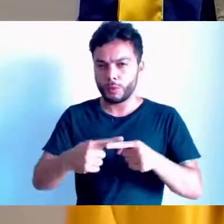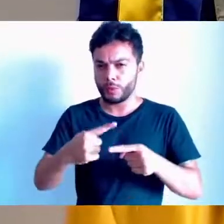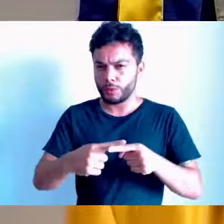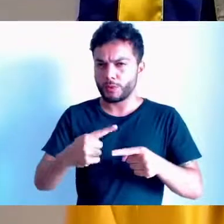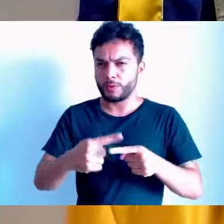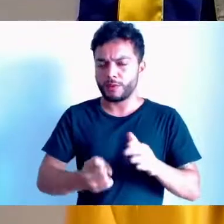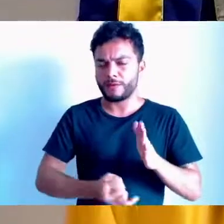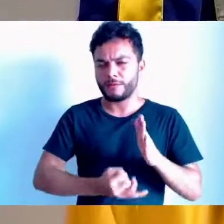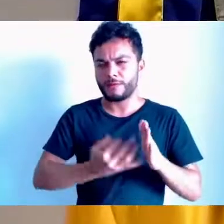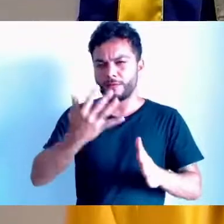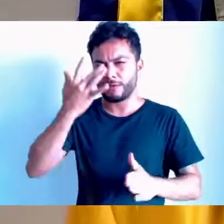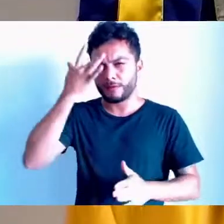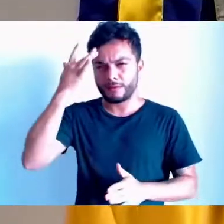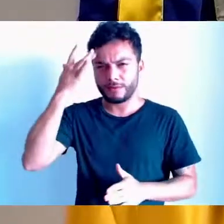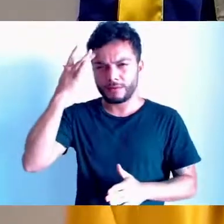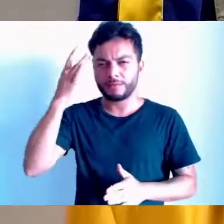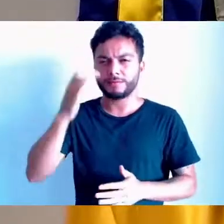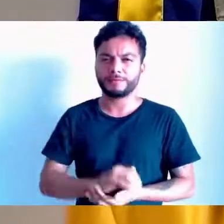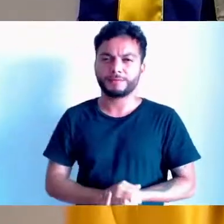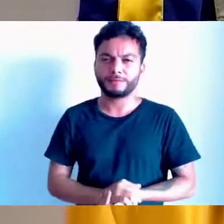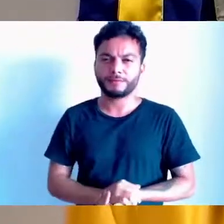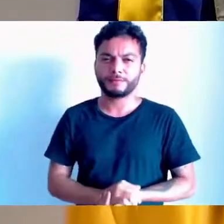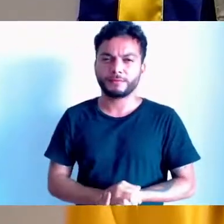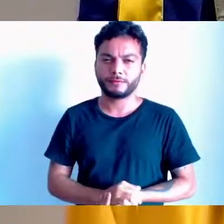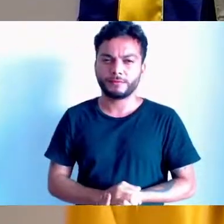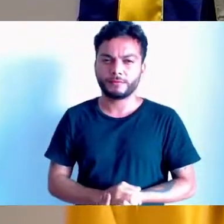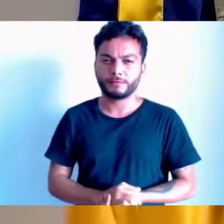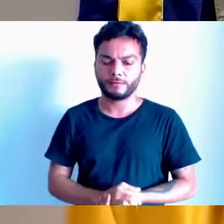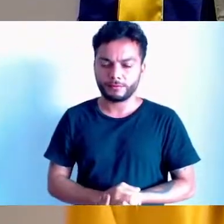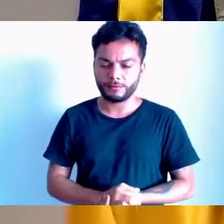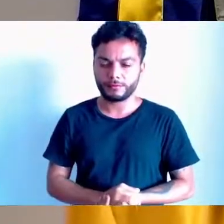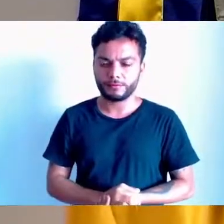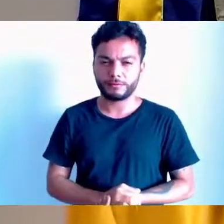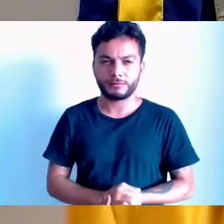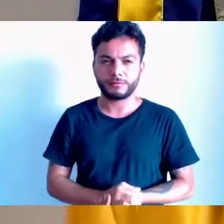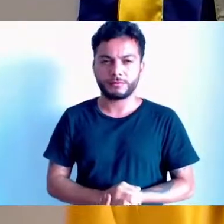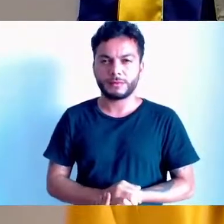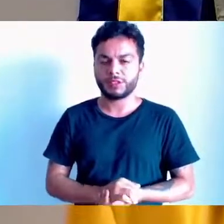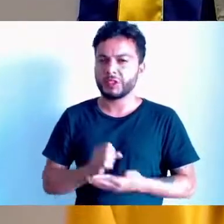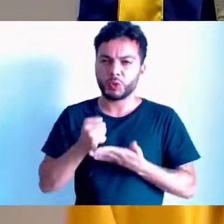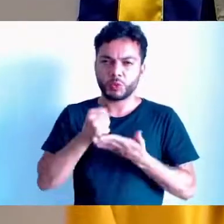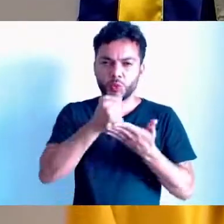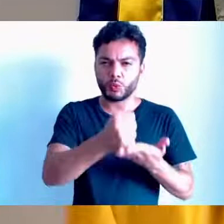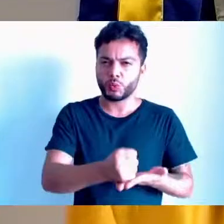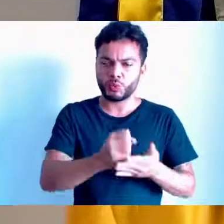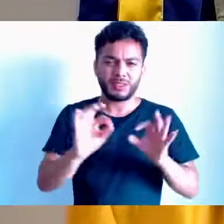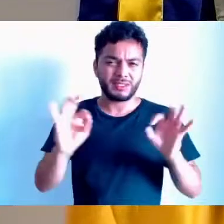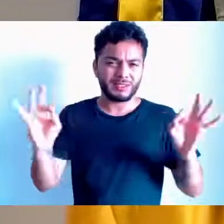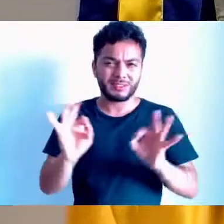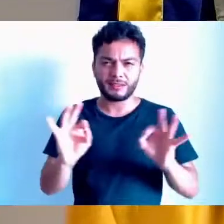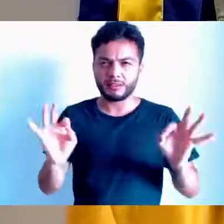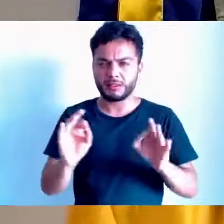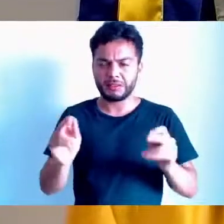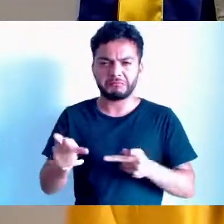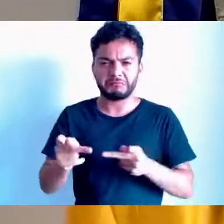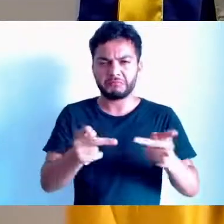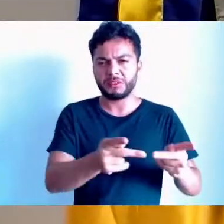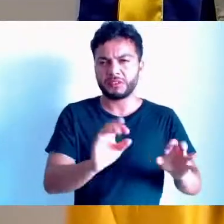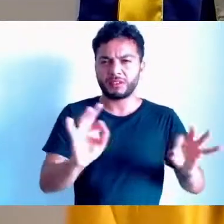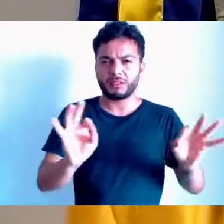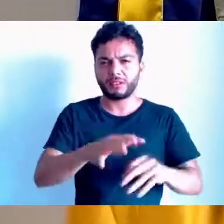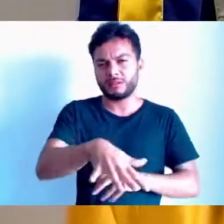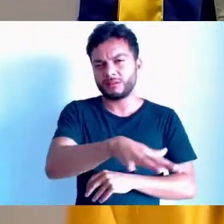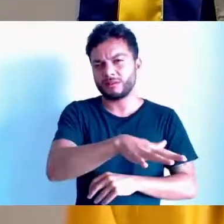está sendo, muita gente não está sendo prestigiada com visitas de ninguém e está pedindo socorro.